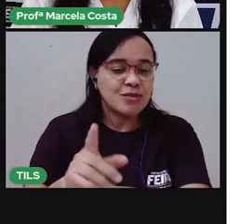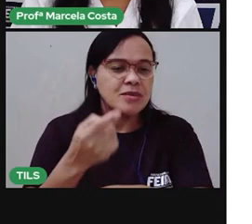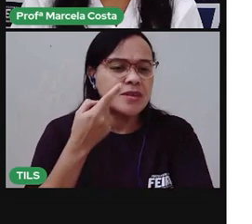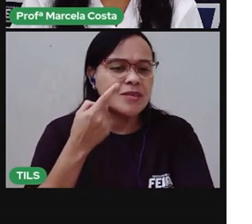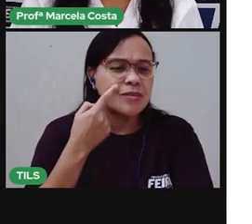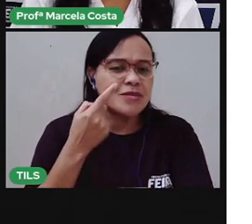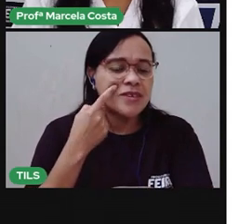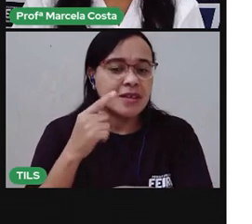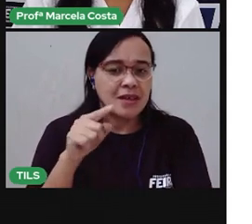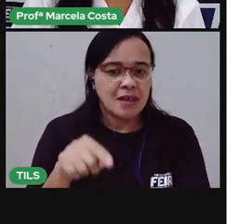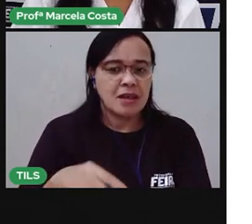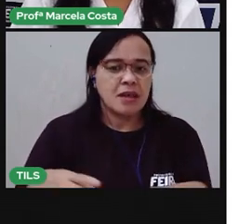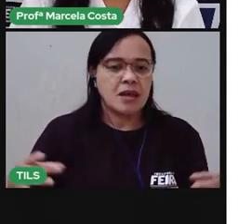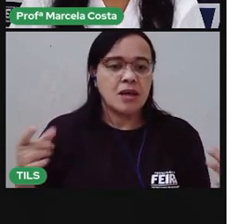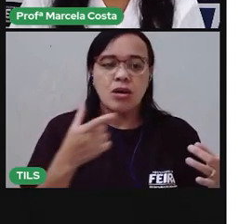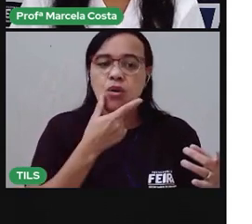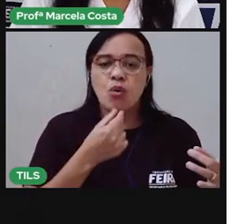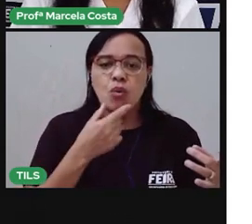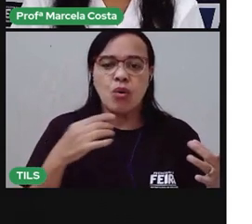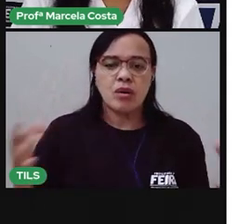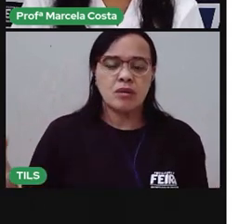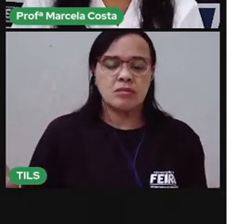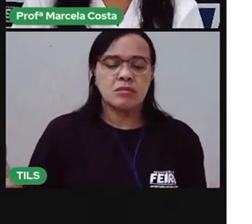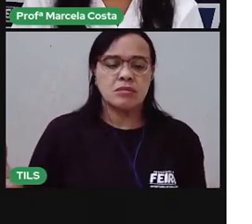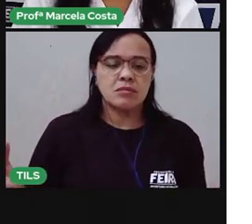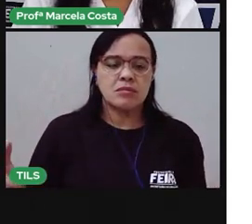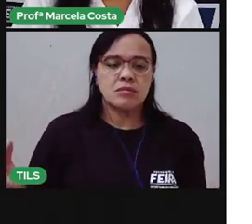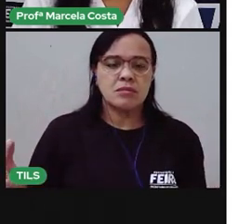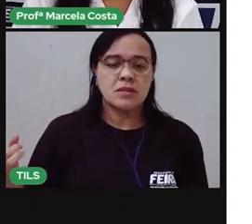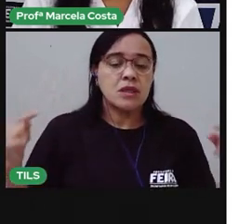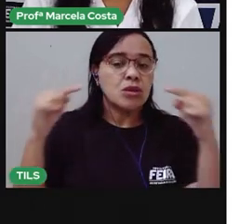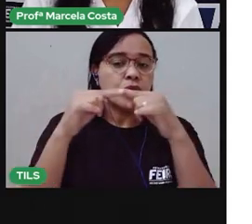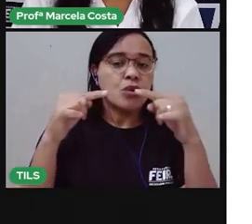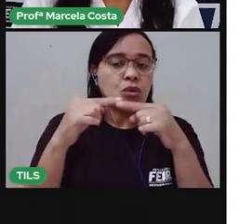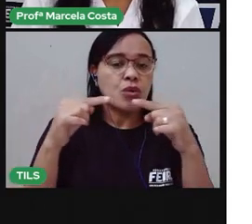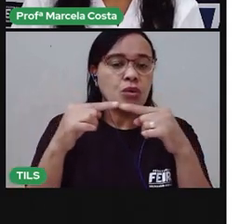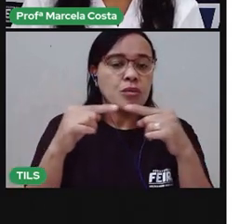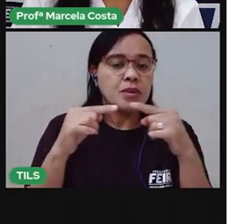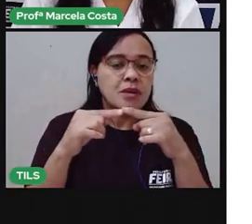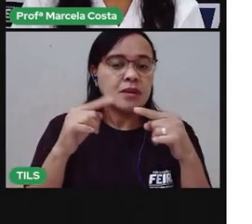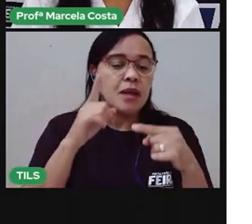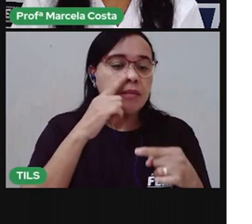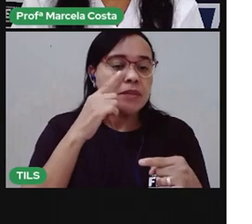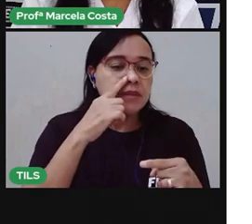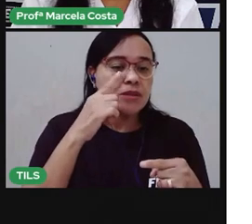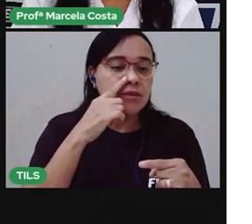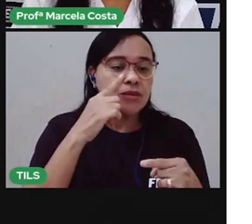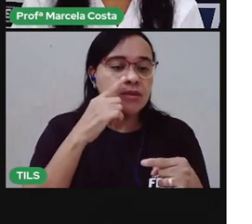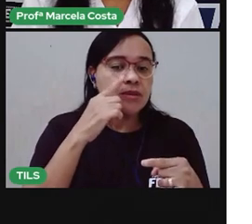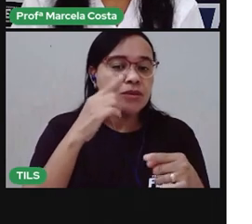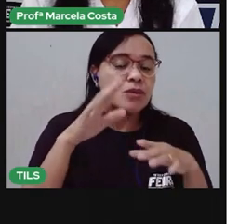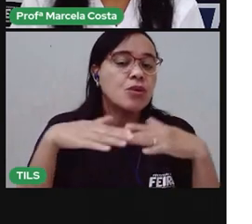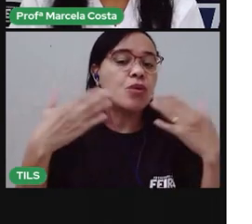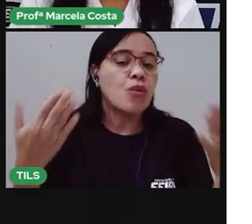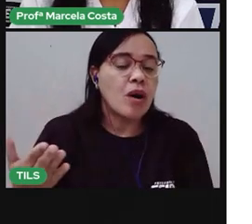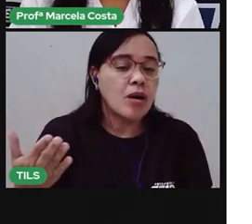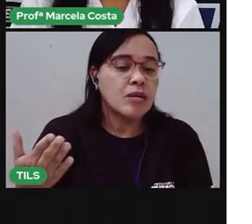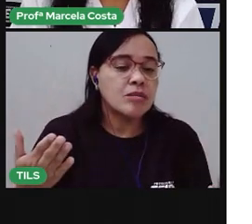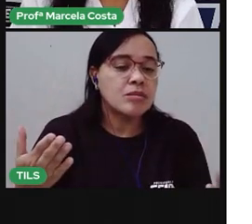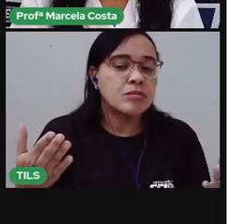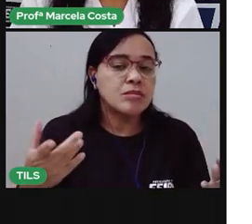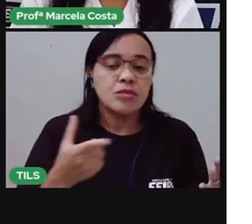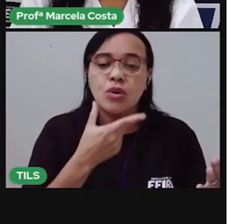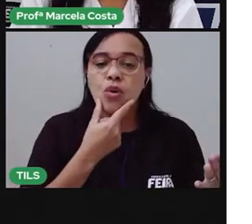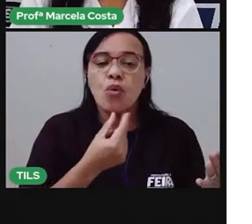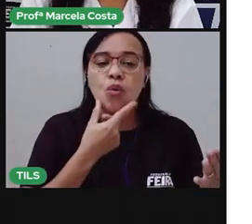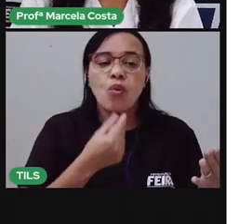Qual o sentido em interagem com o sabor da bolacha? O que? Que sentido o monge